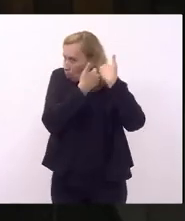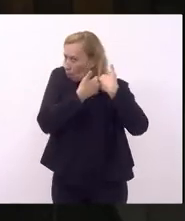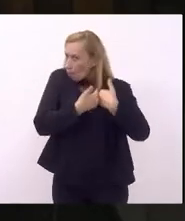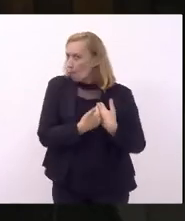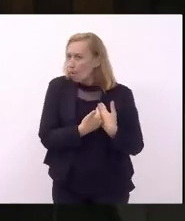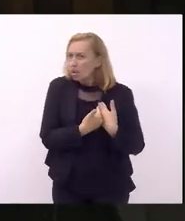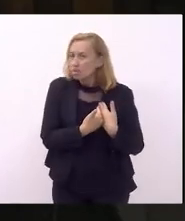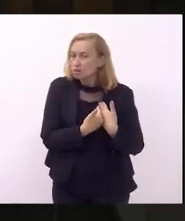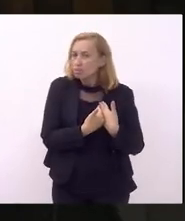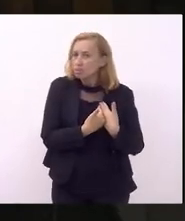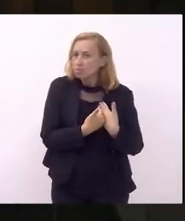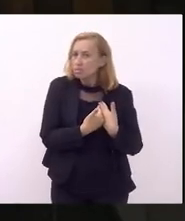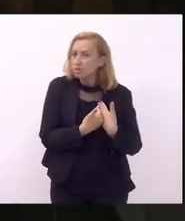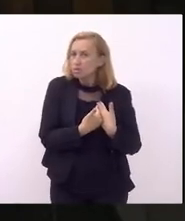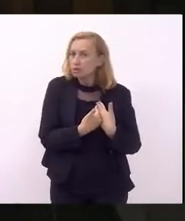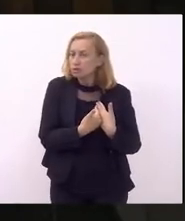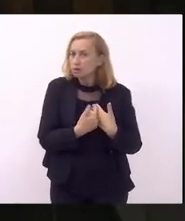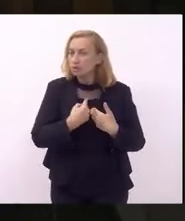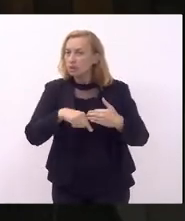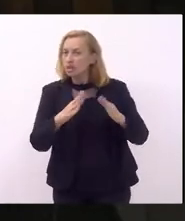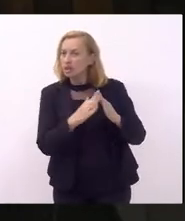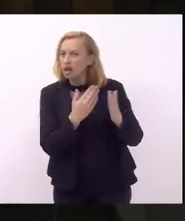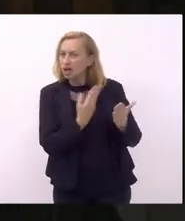para frequentar a escola